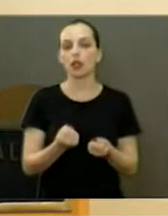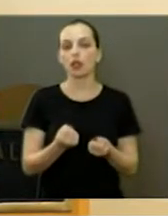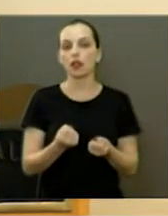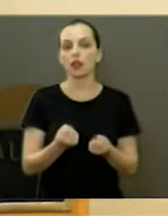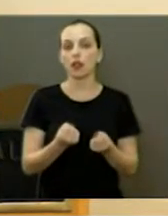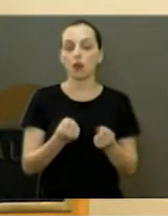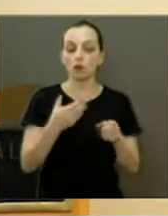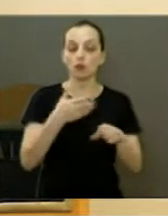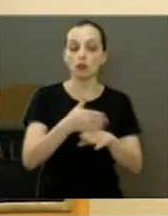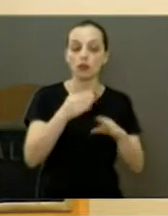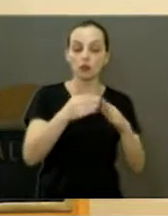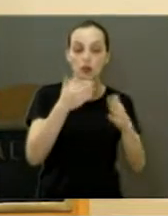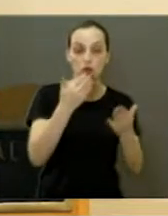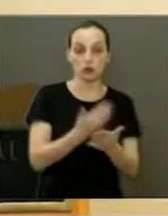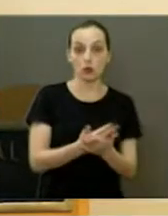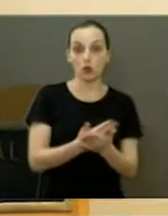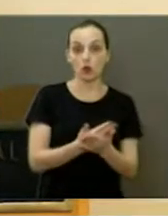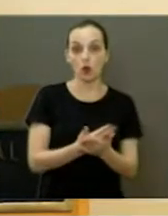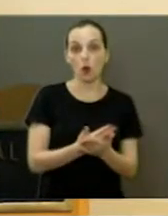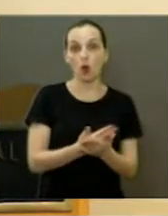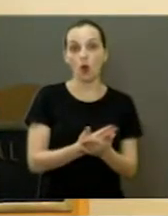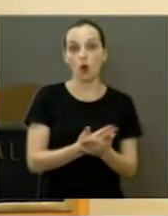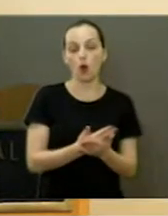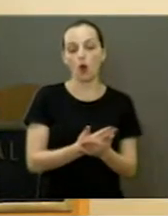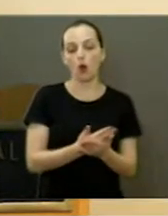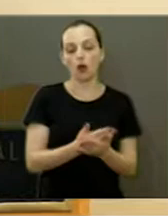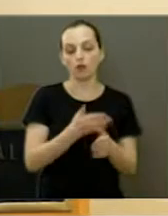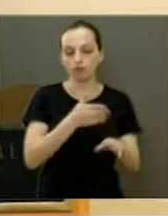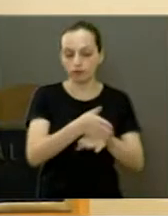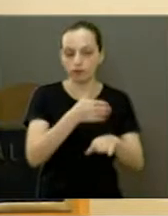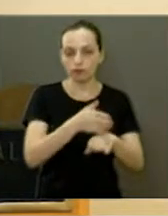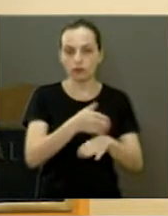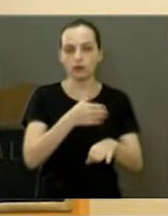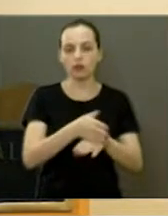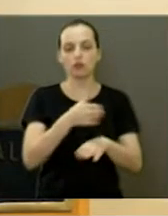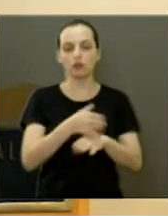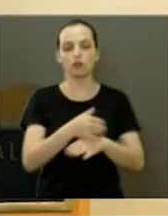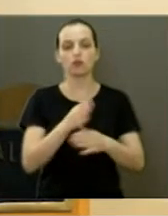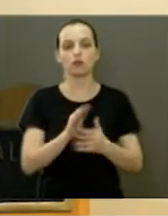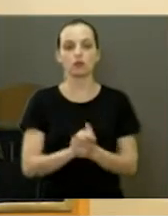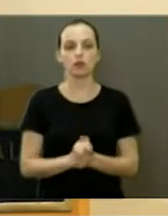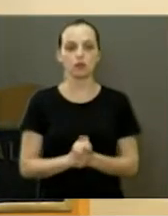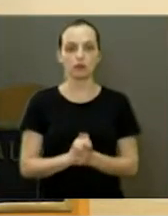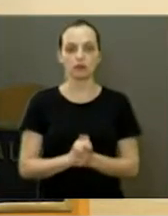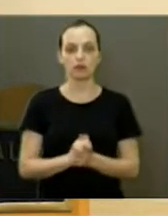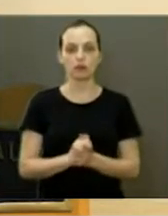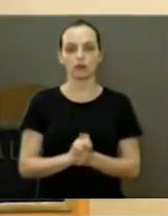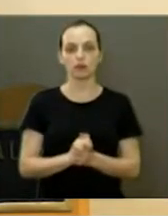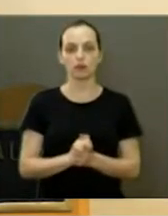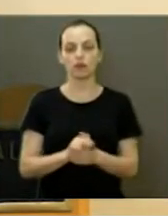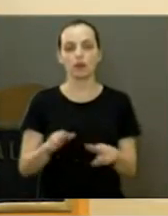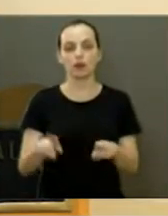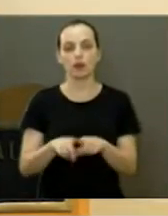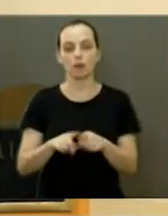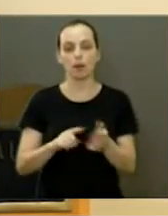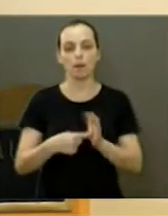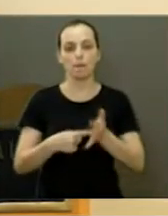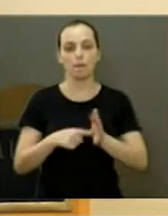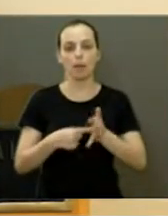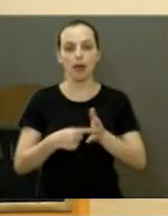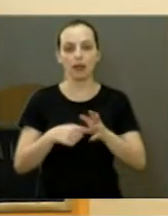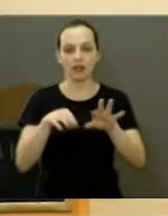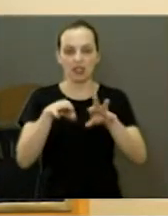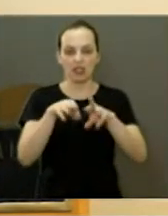escolas mais vezes para visitar a Cássia. Também visitamos lá a máquina de triturar